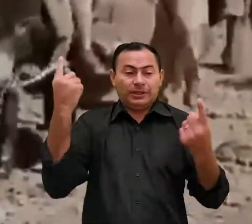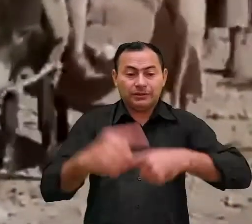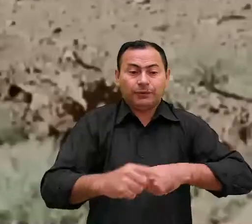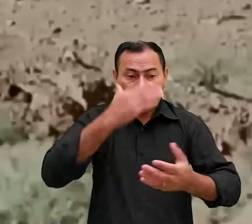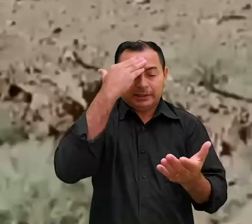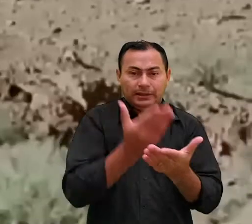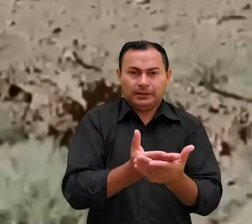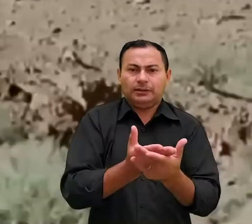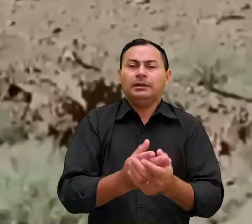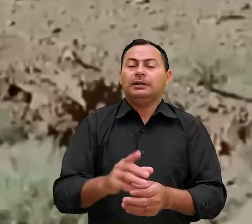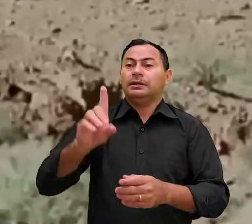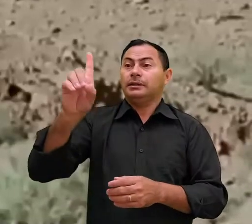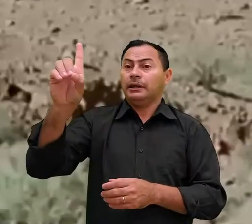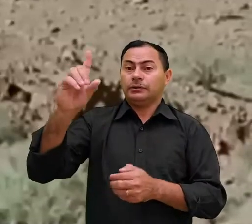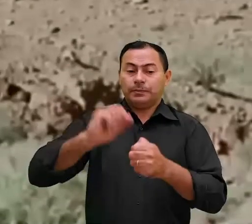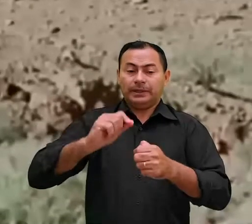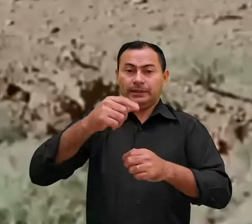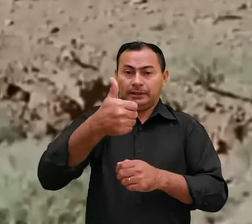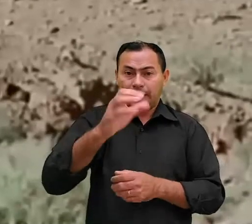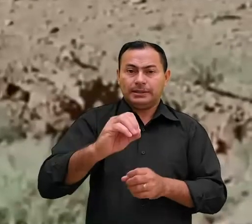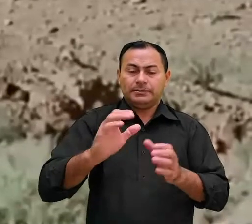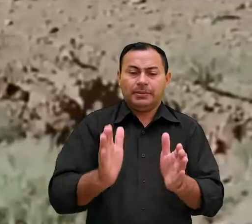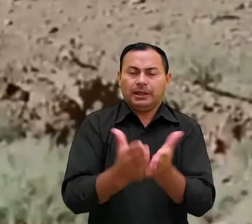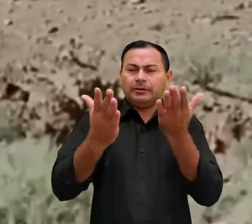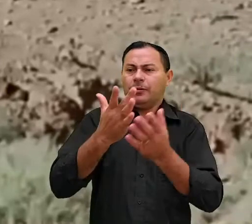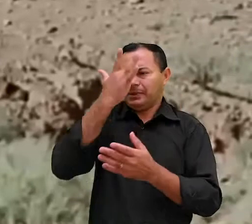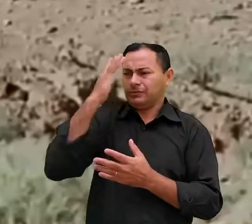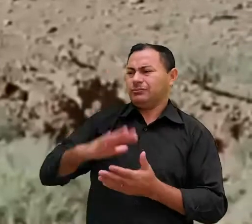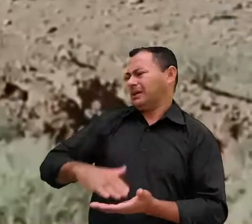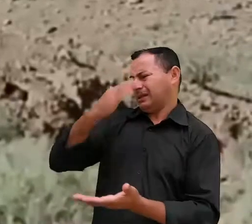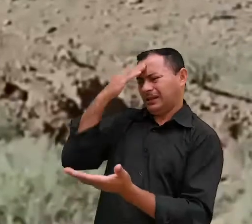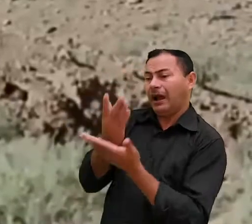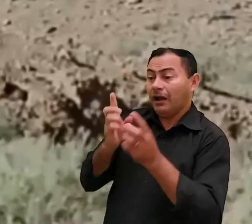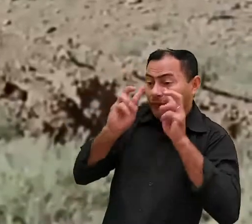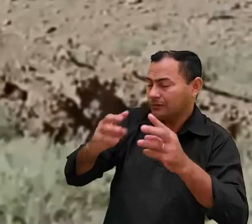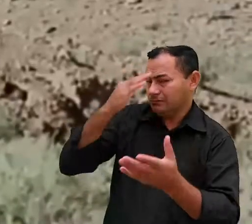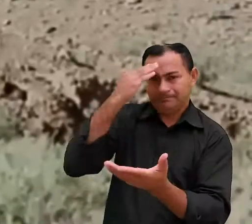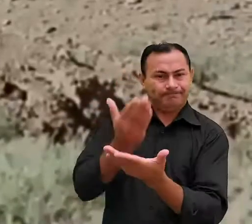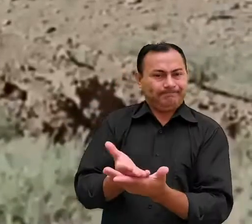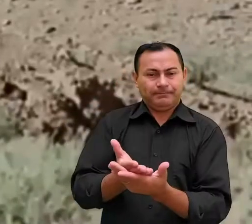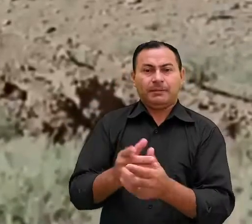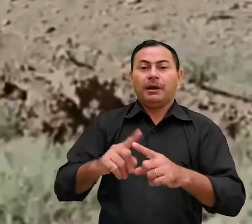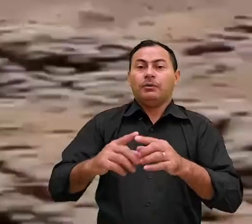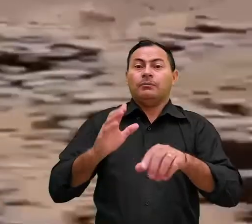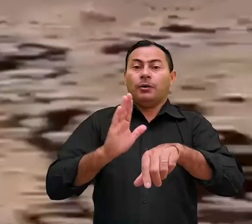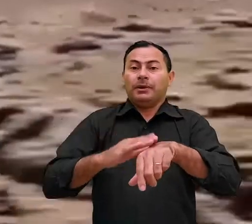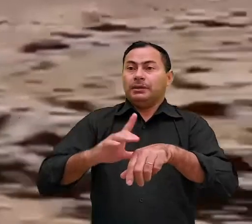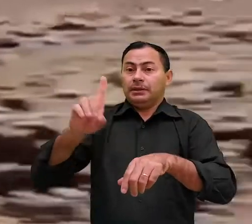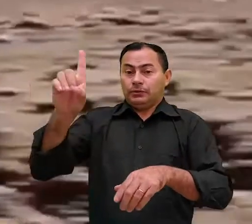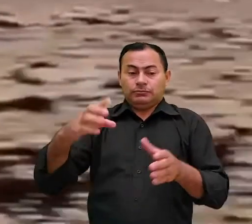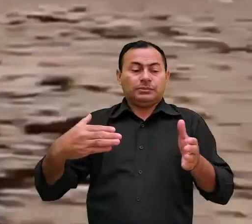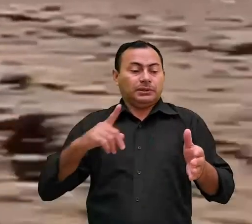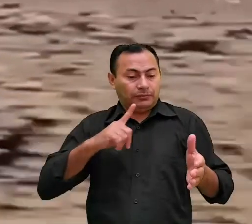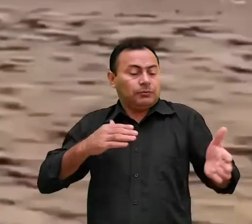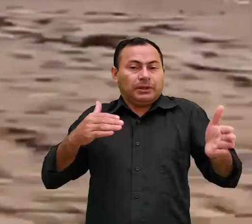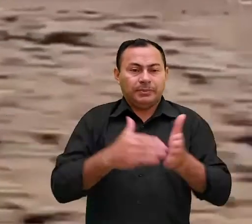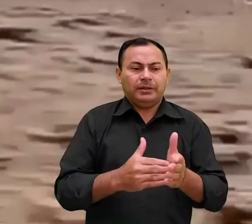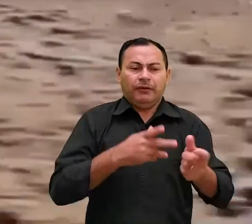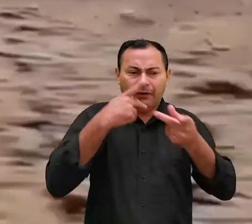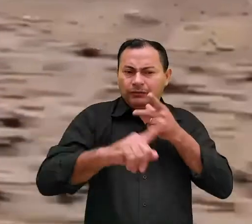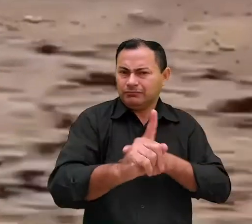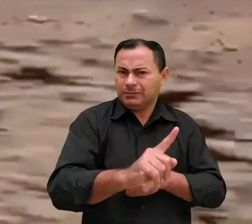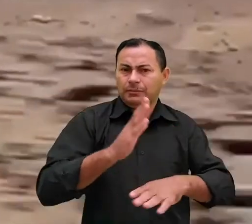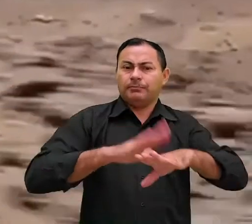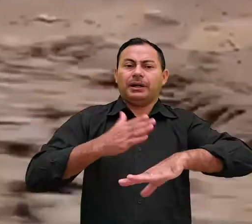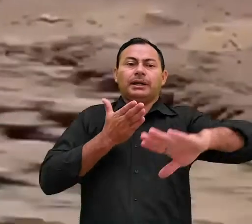Deus operou 10 milagres mas mesmo assim o povo se recusou a crer até que Deus chegou no seu limite e disse